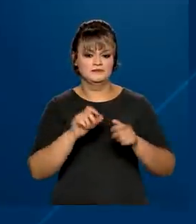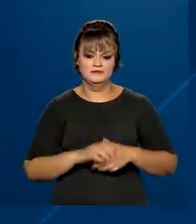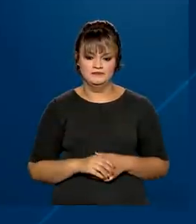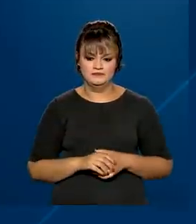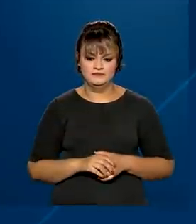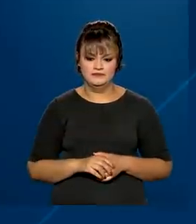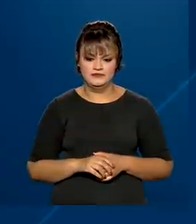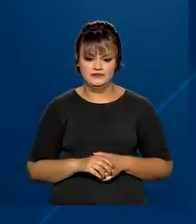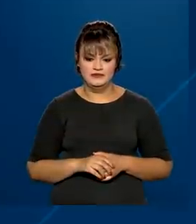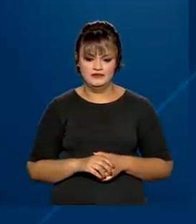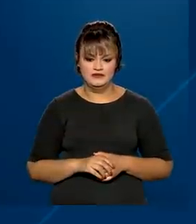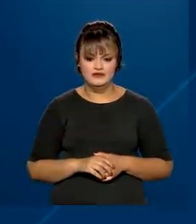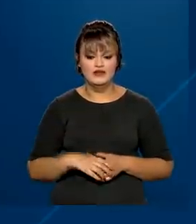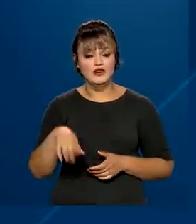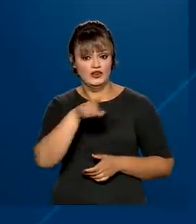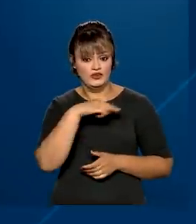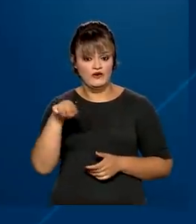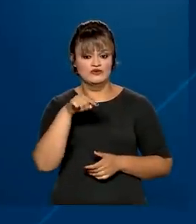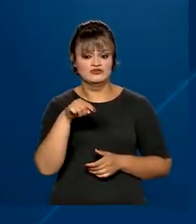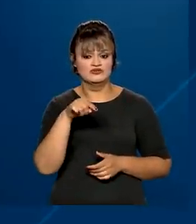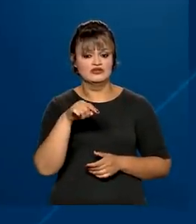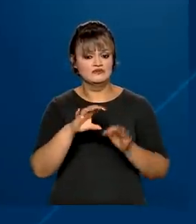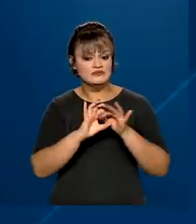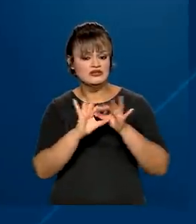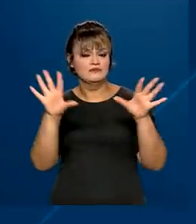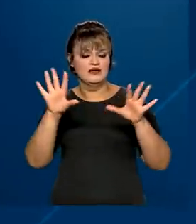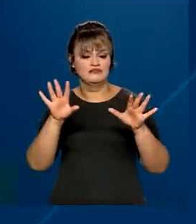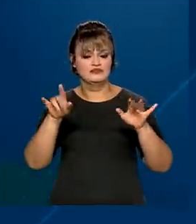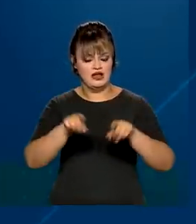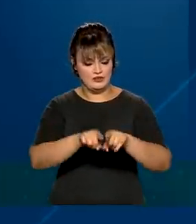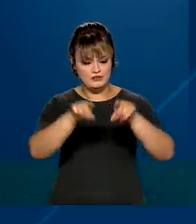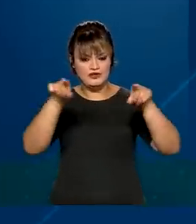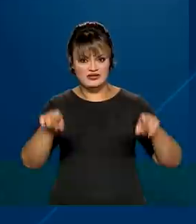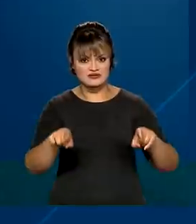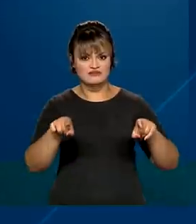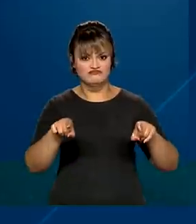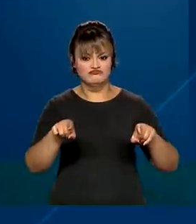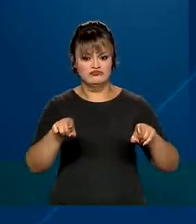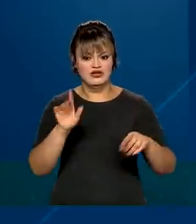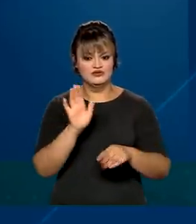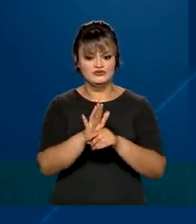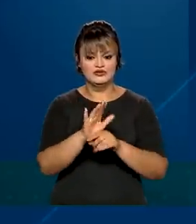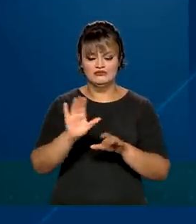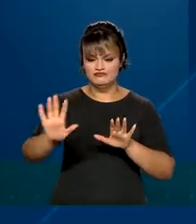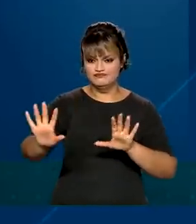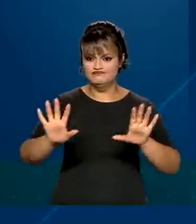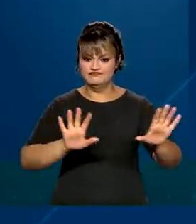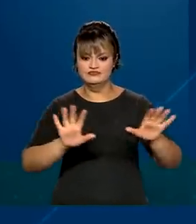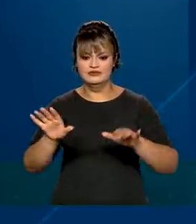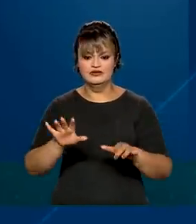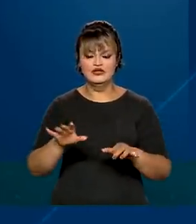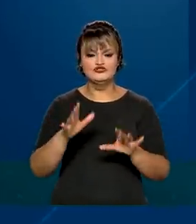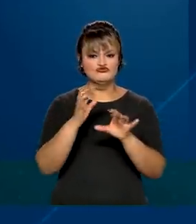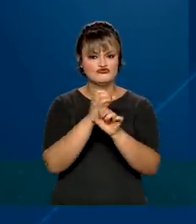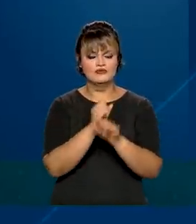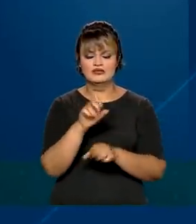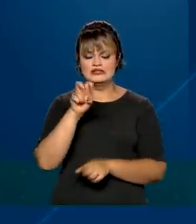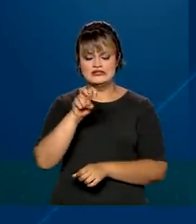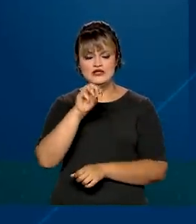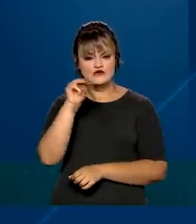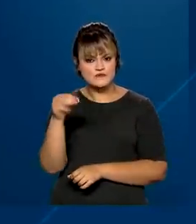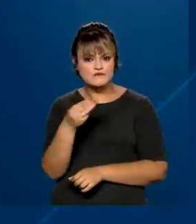A gente tem feito aqui um trabalho de liberar, à medida que a gente tem a duplicação fechada, a gente vai liberando por partes. Então hoje aqui são em torno de 5 quilômetros